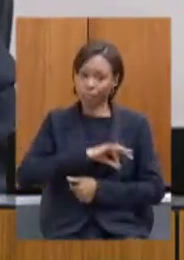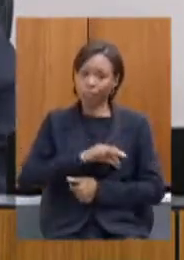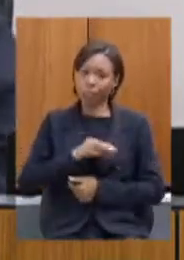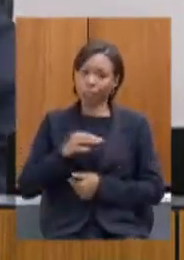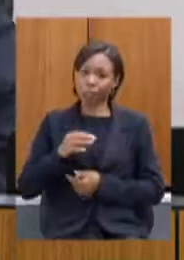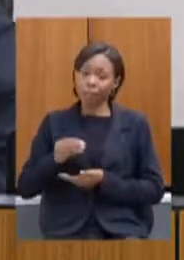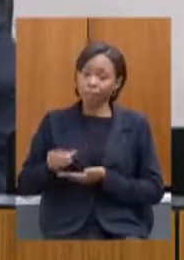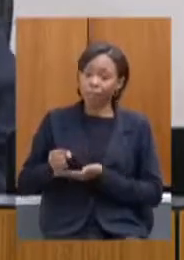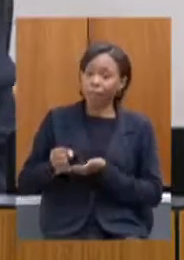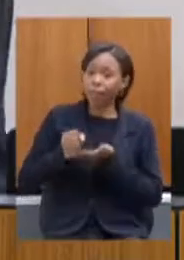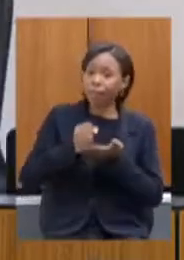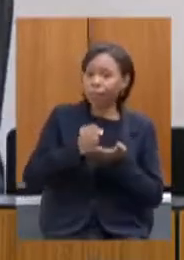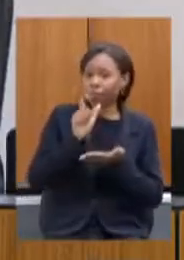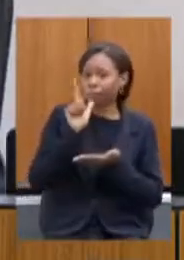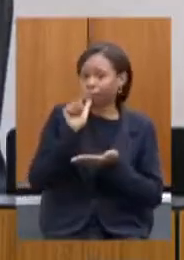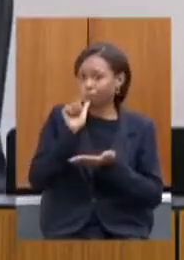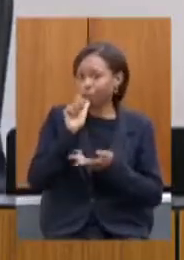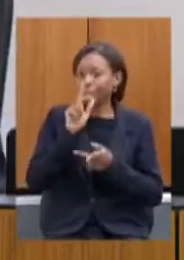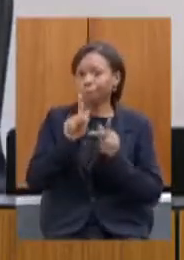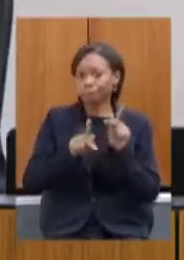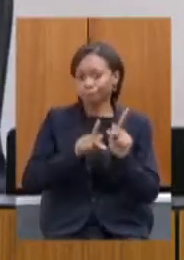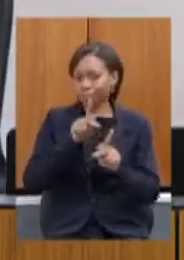uma vez que